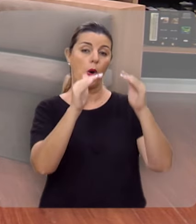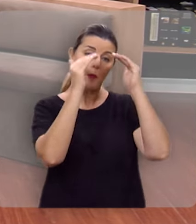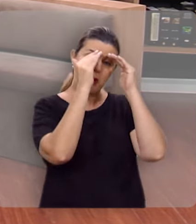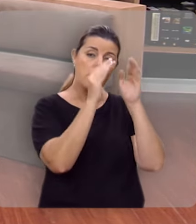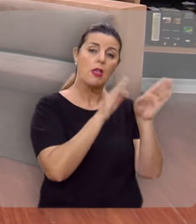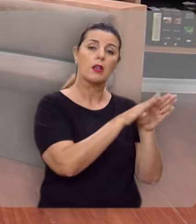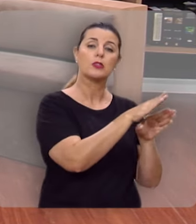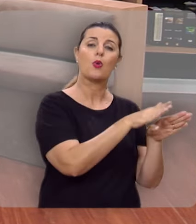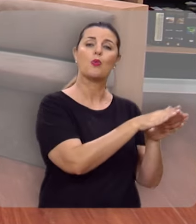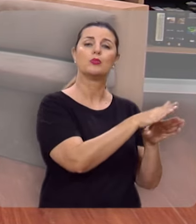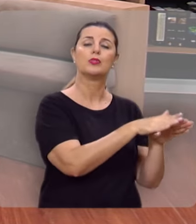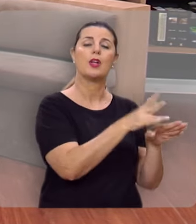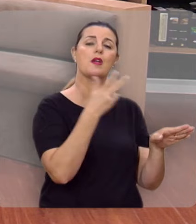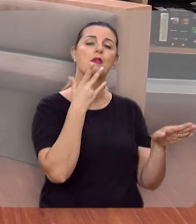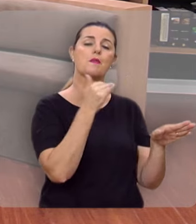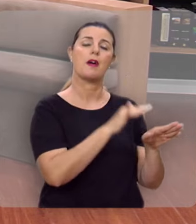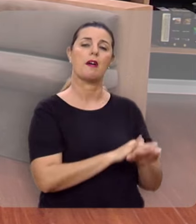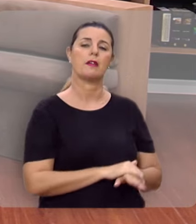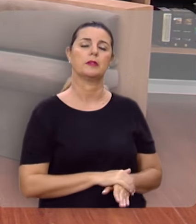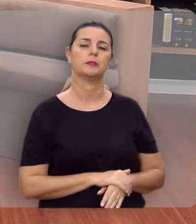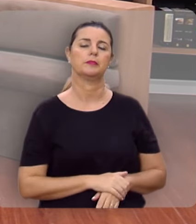ouviram os conselhos de seus pais.